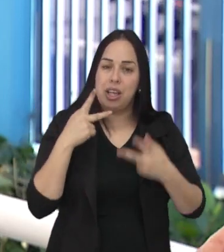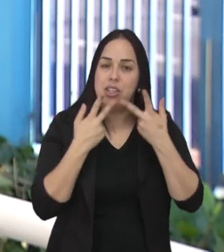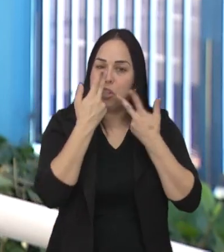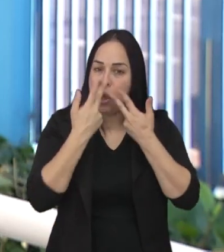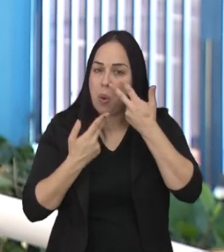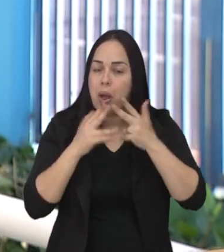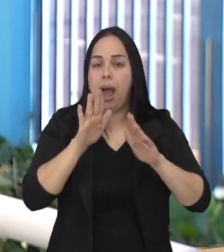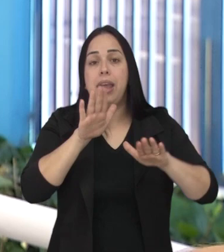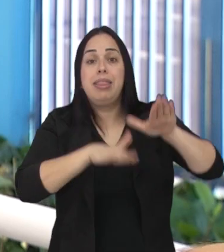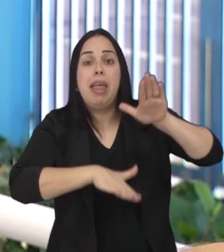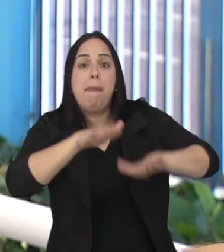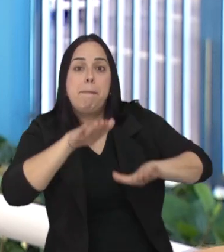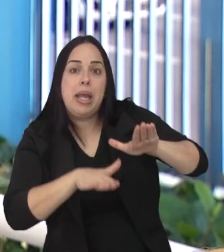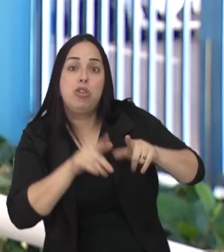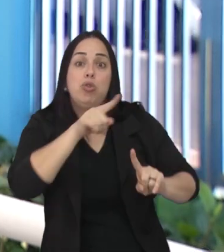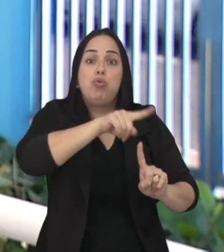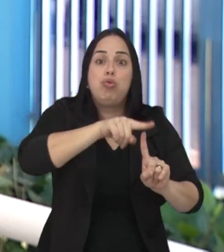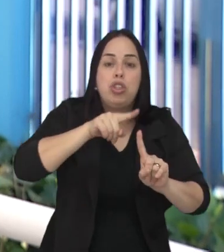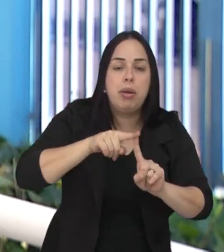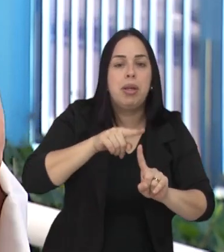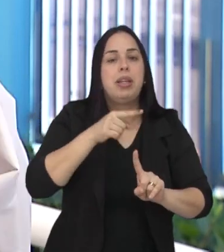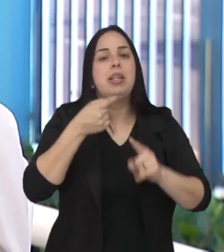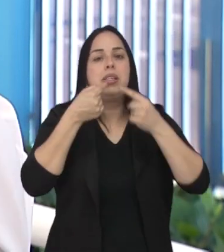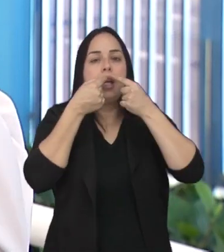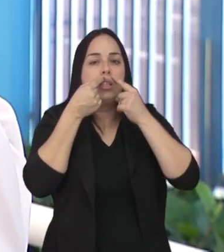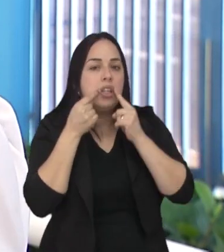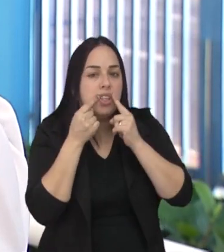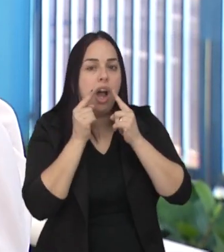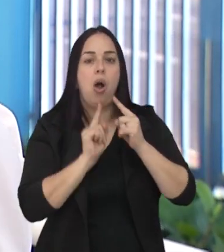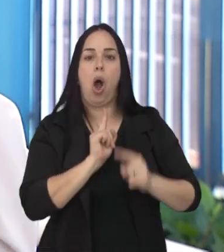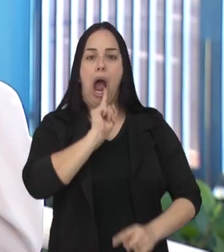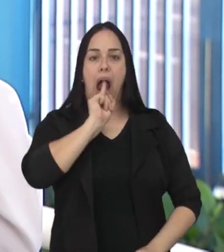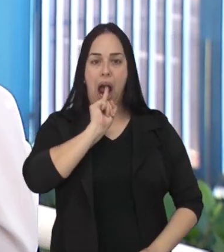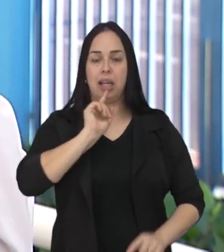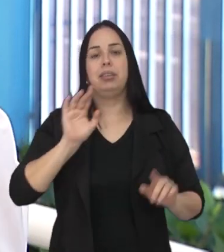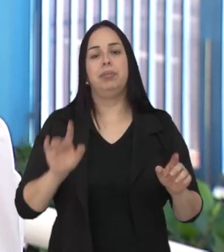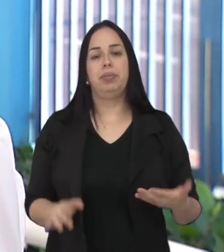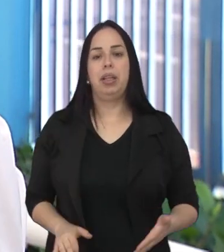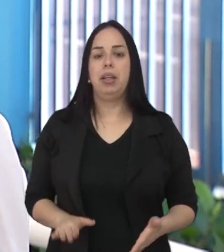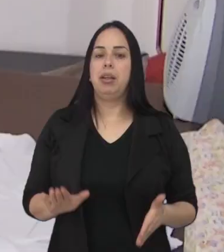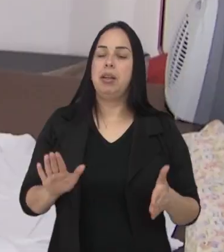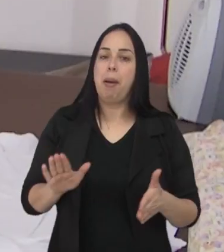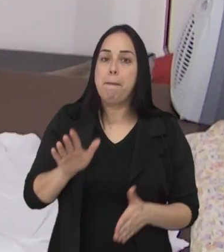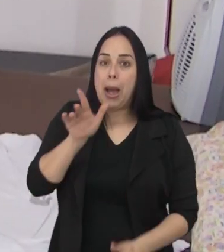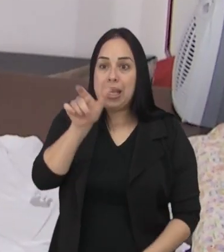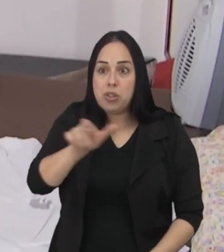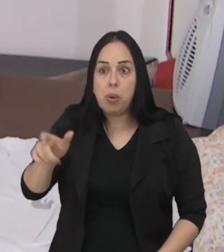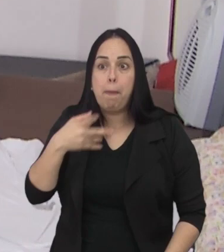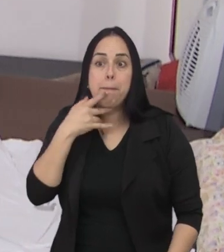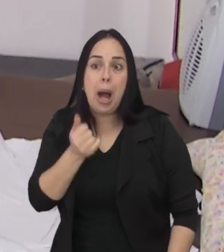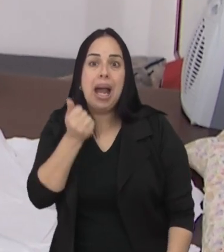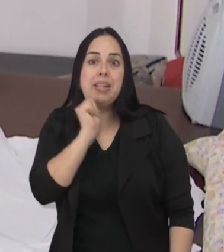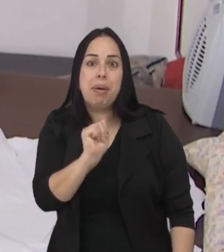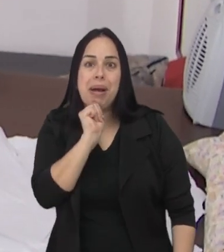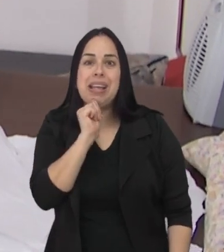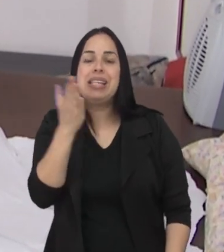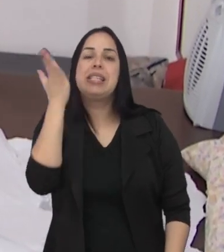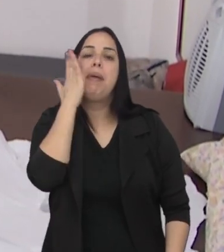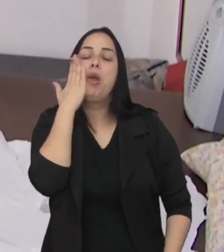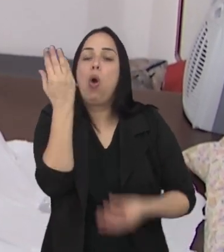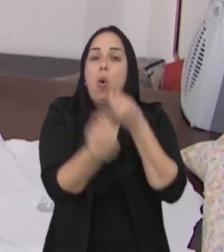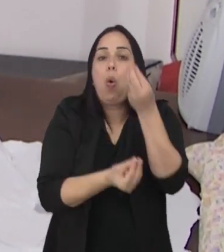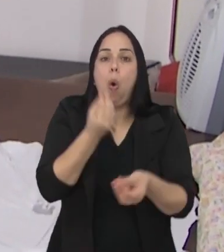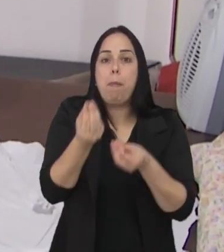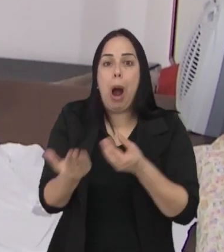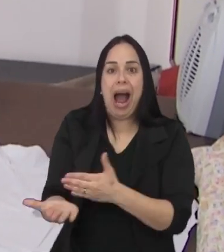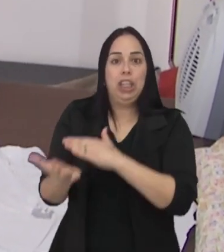mais, dependendo do grau da fissura, se é só no lábio, se é no céu da boca também. Mas nem todos os pais sabem